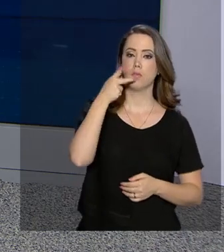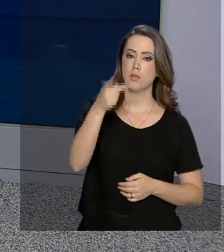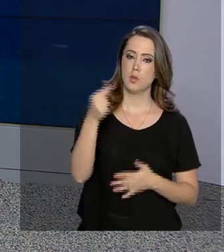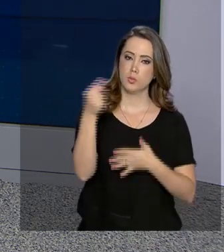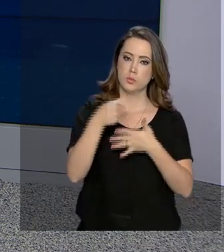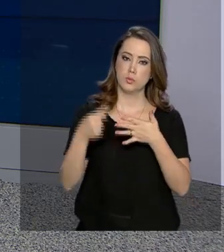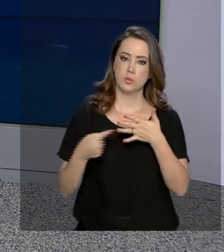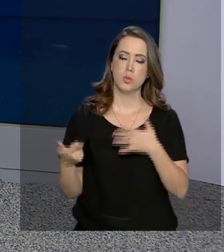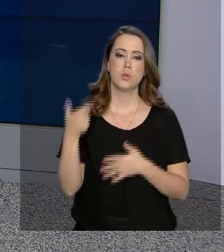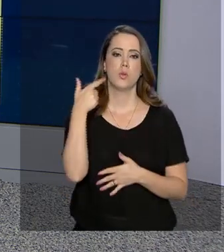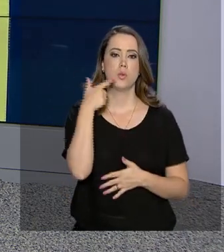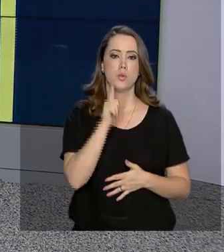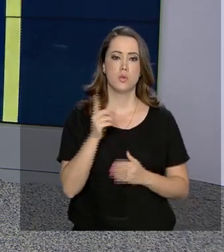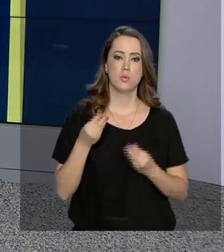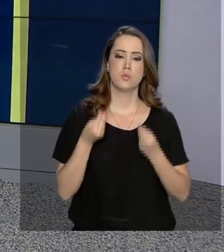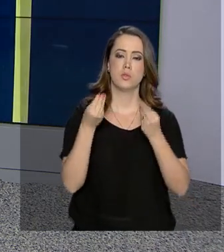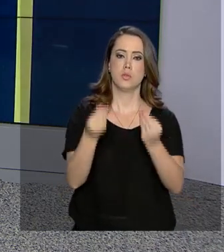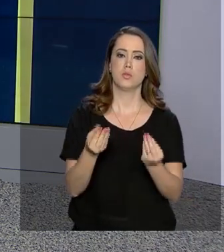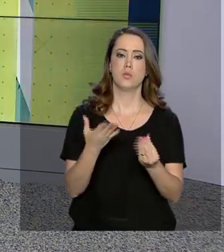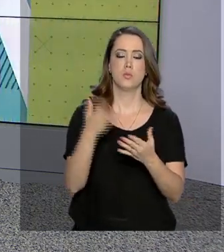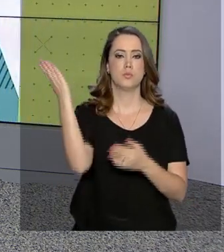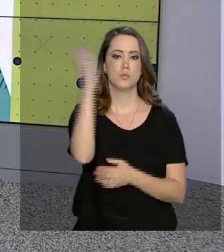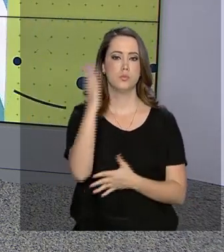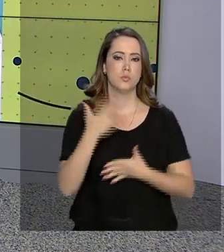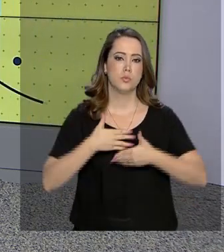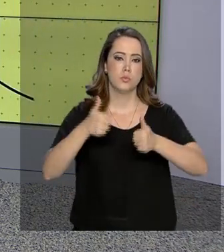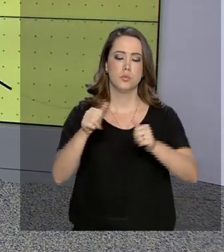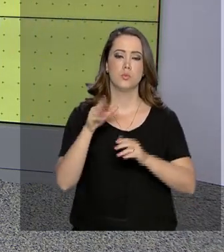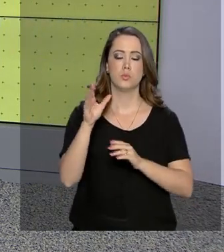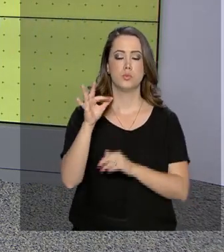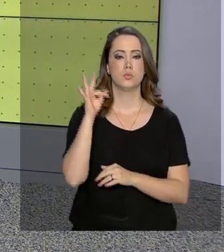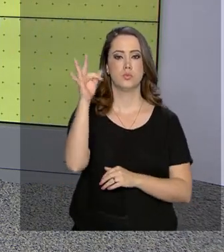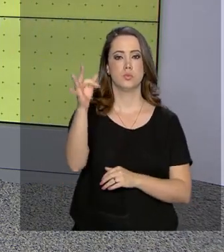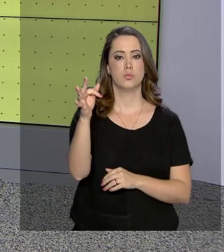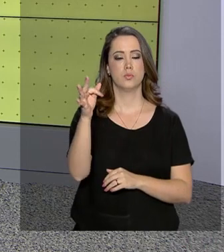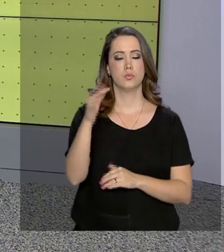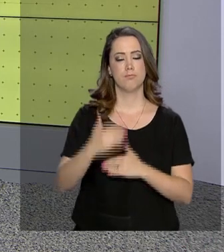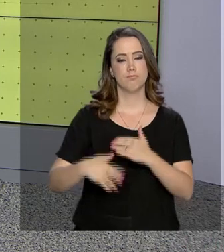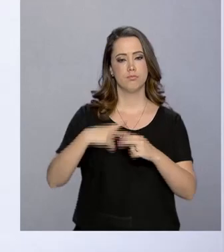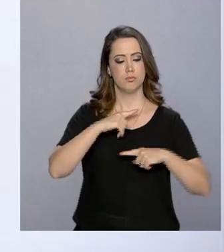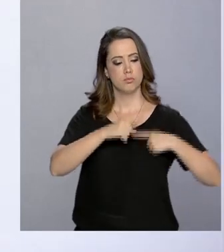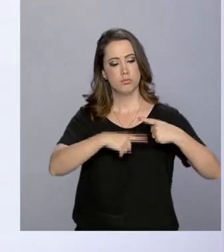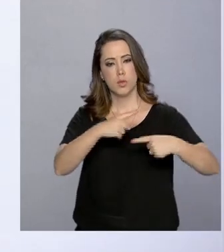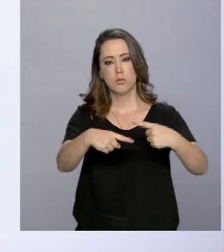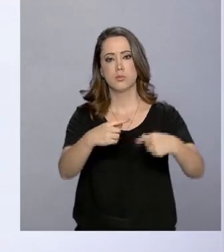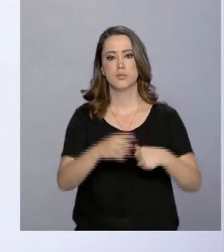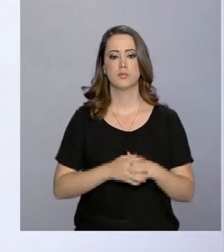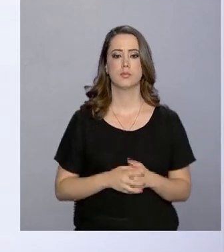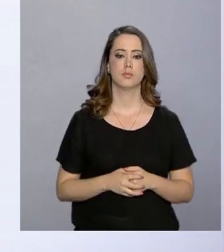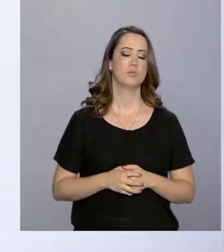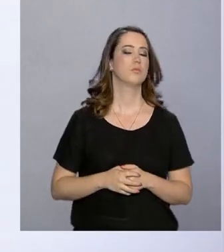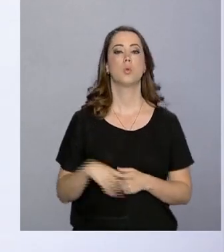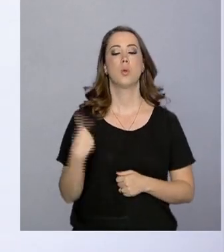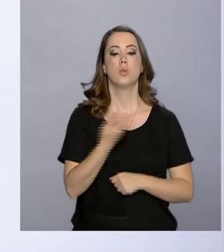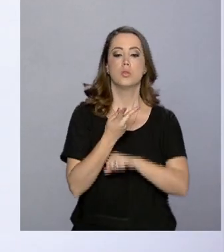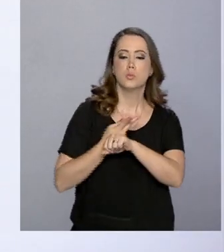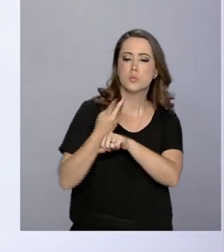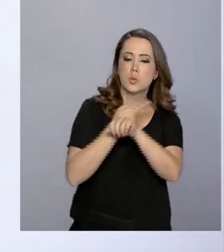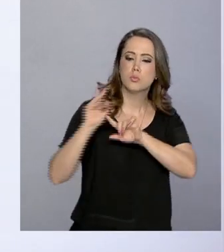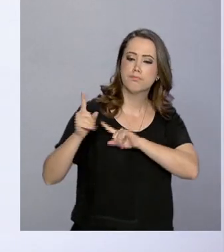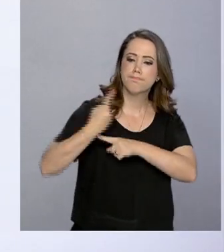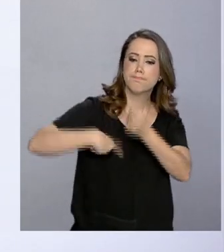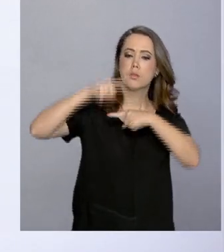sobre as metas a serem alcançadas para garantir um Brasil melhor para as futuras gerações. Estamos buscando